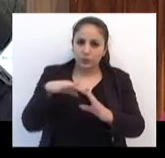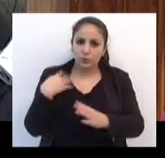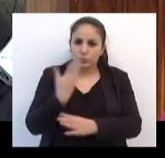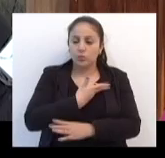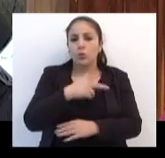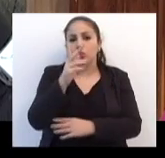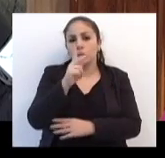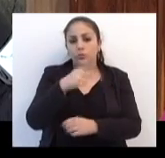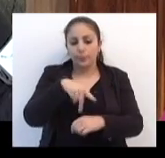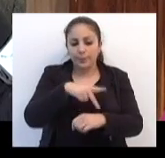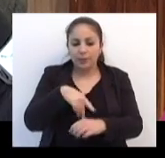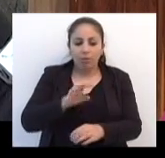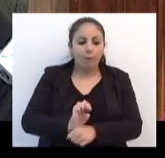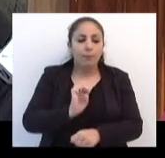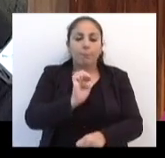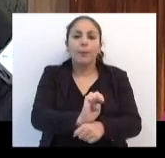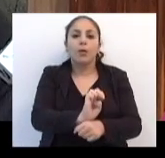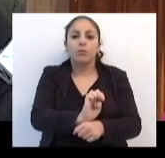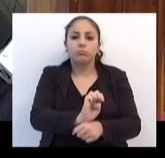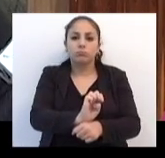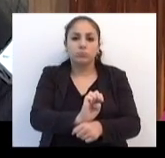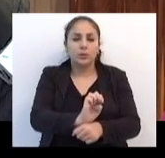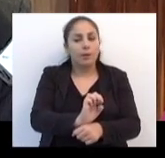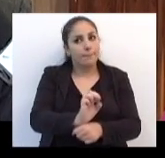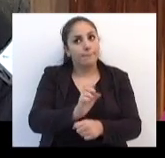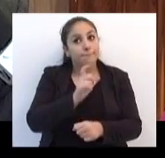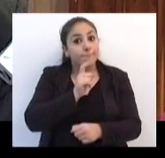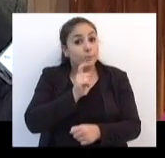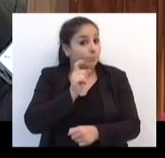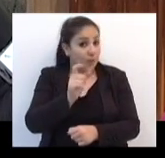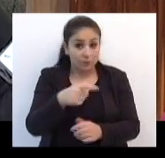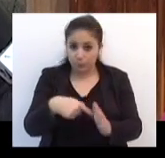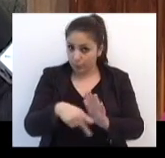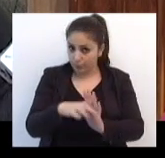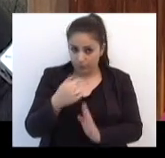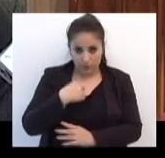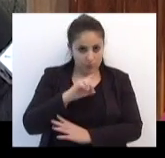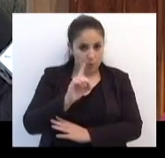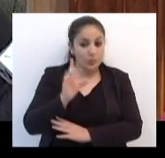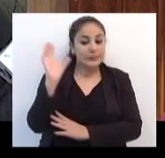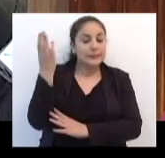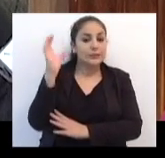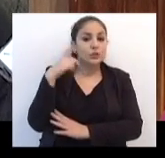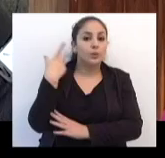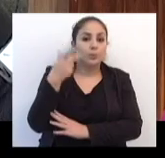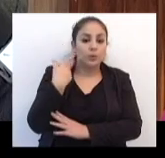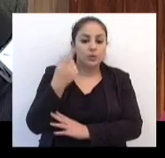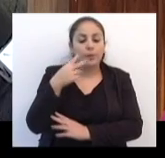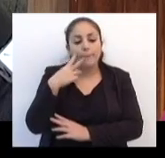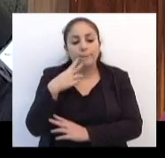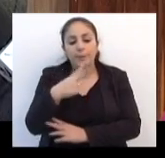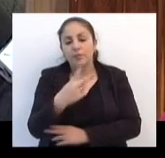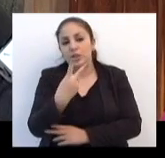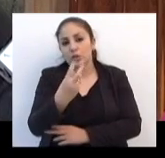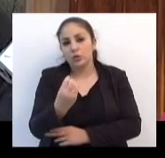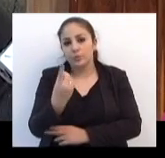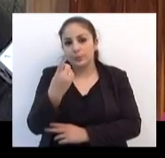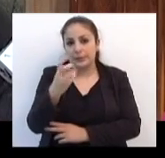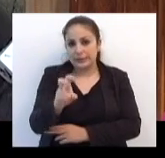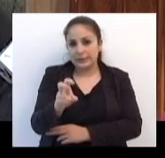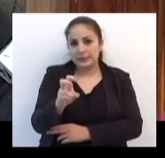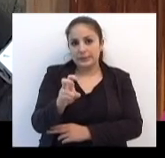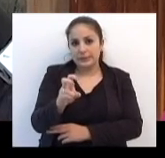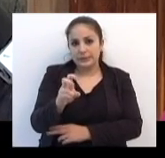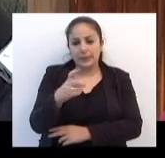praticamente estagnados. Nós estamos aí, e não palavras minhas, mas palavras de cientistas políticos, que prevêm agora para o ano de